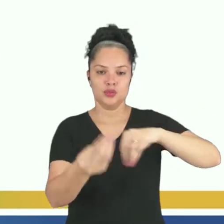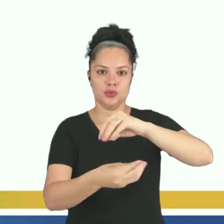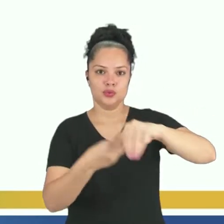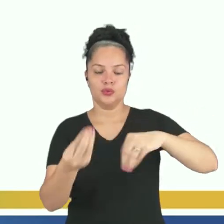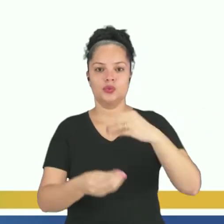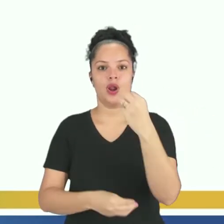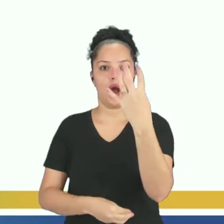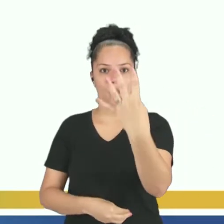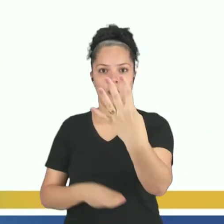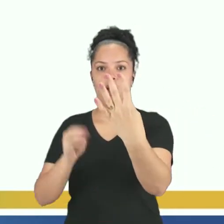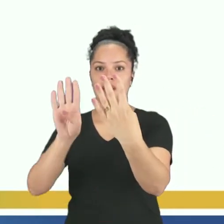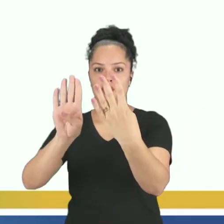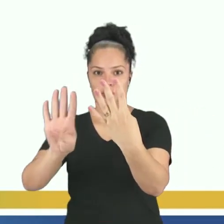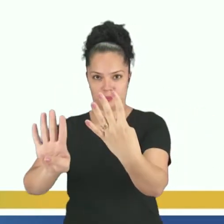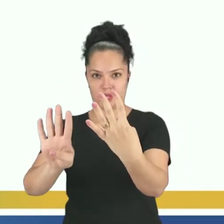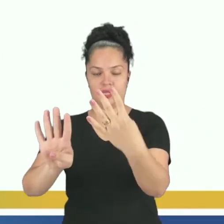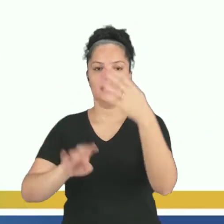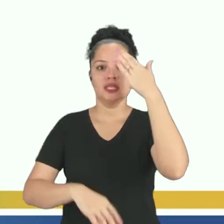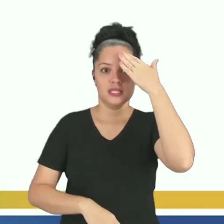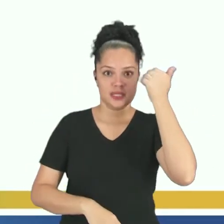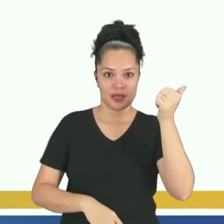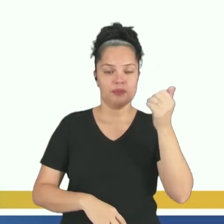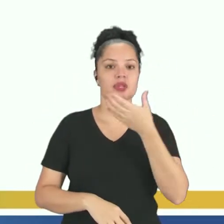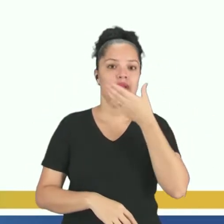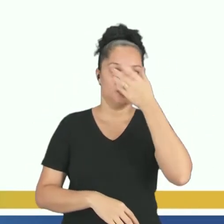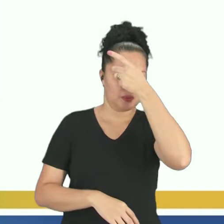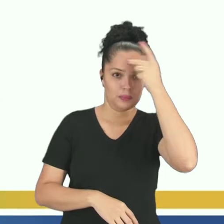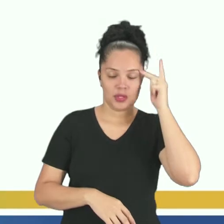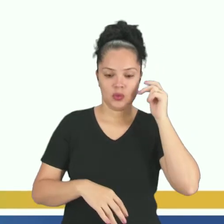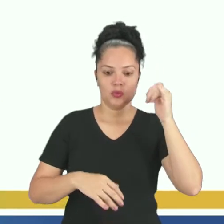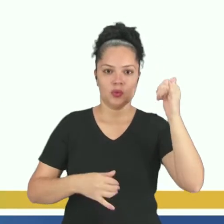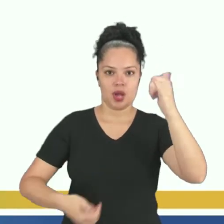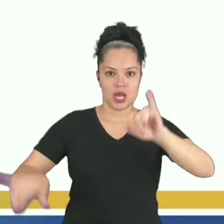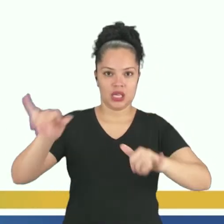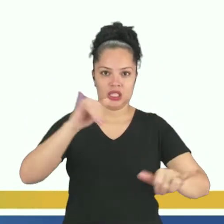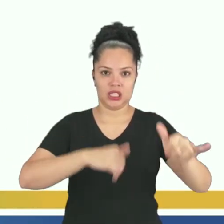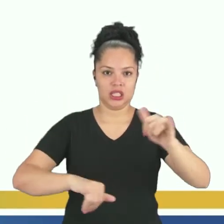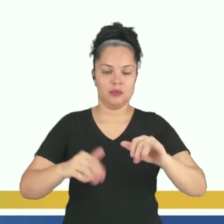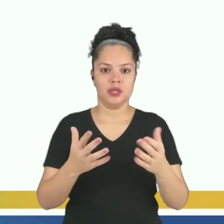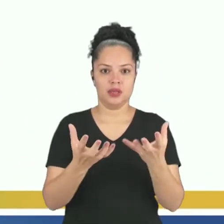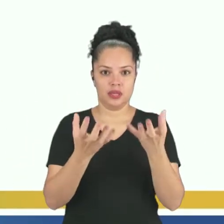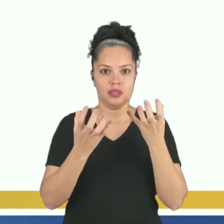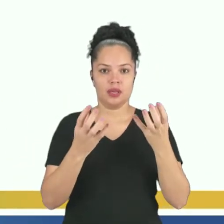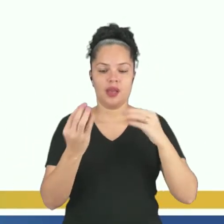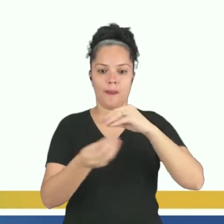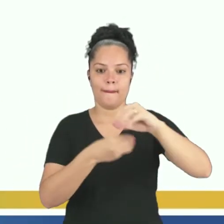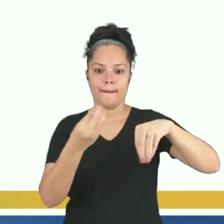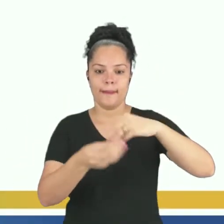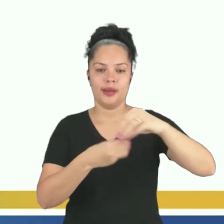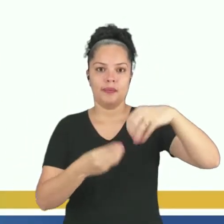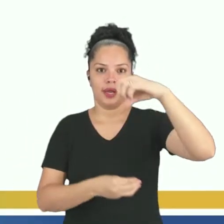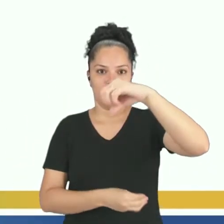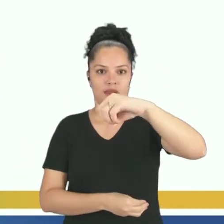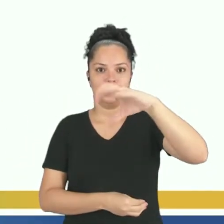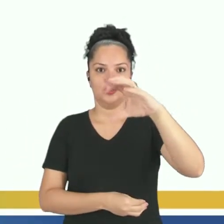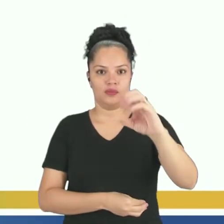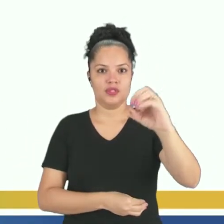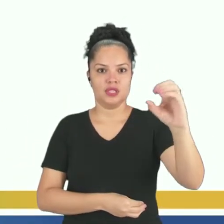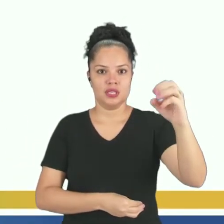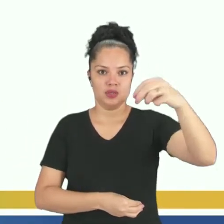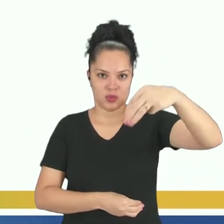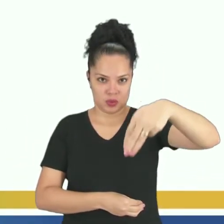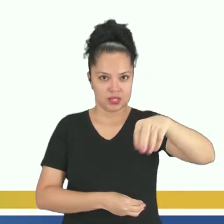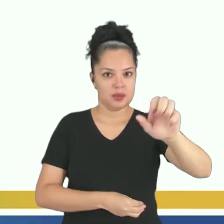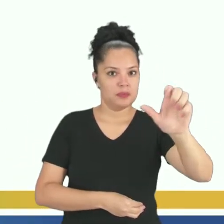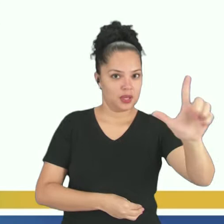partes de B. Sabendo que o químico deseja preparar 900 ml dessa solução,